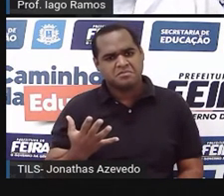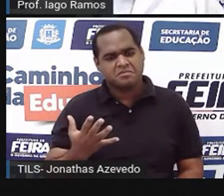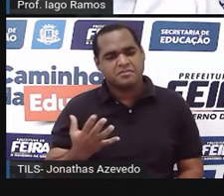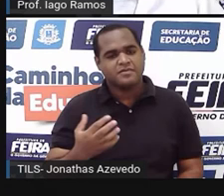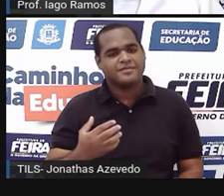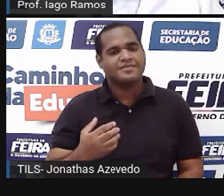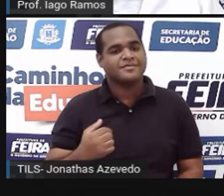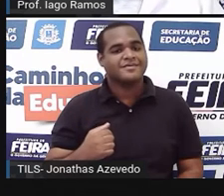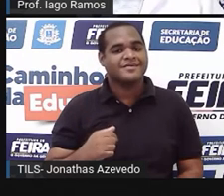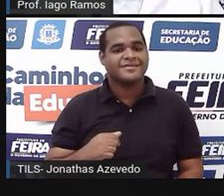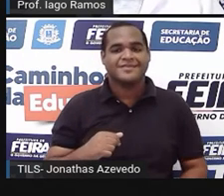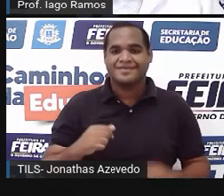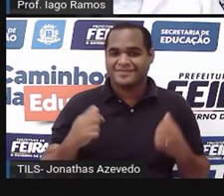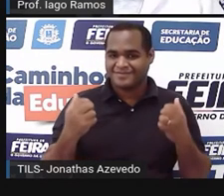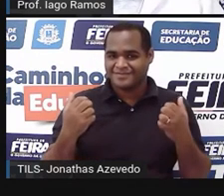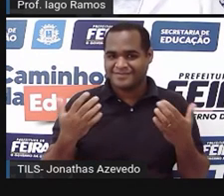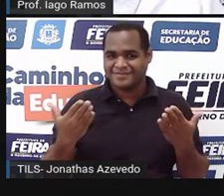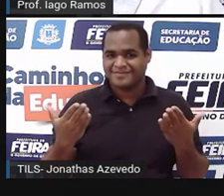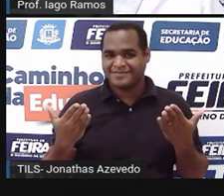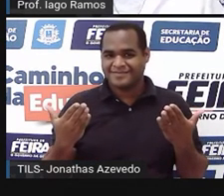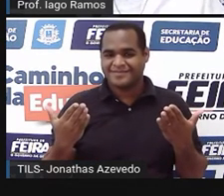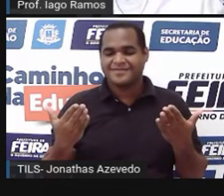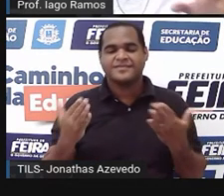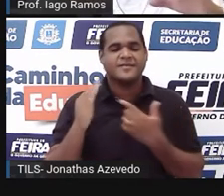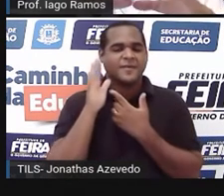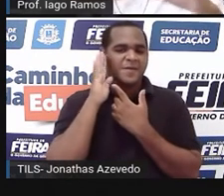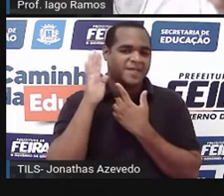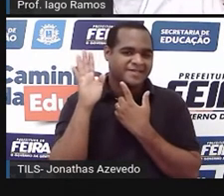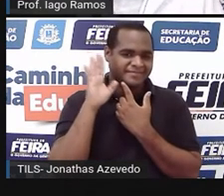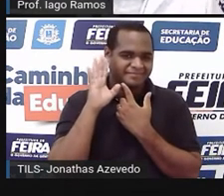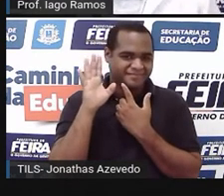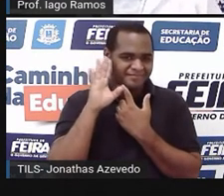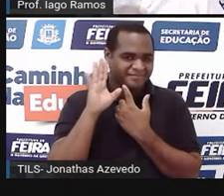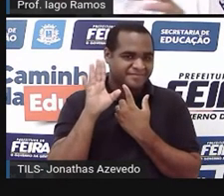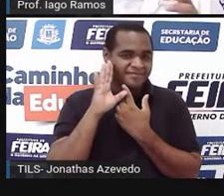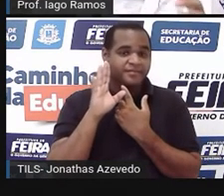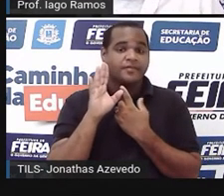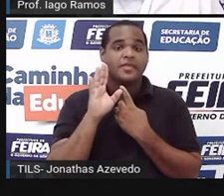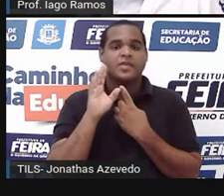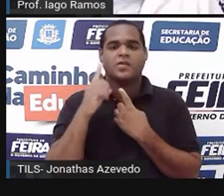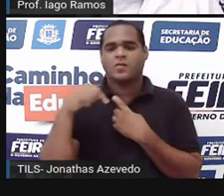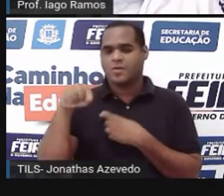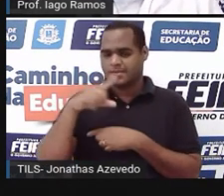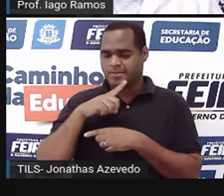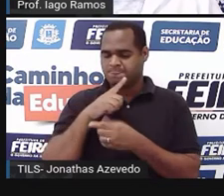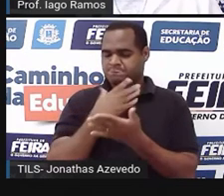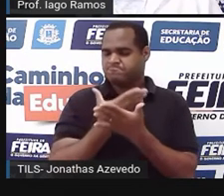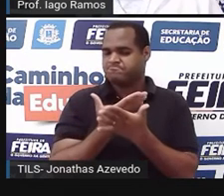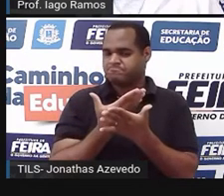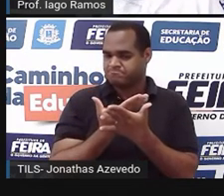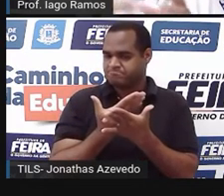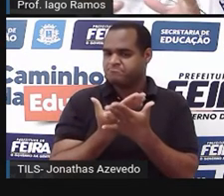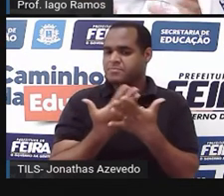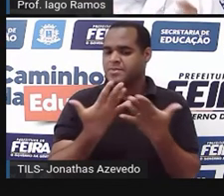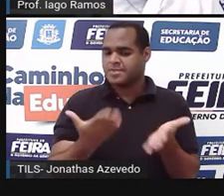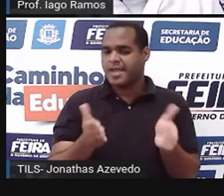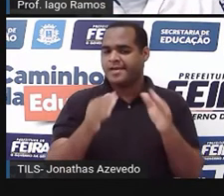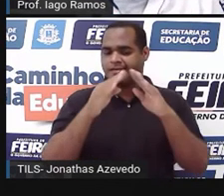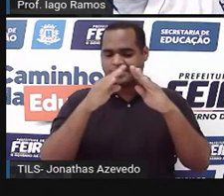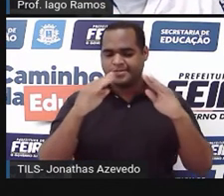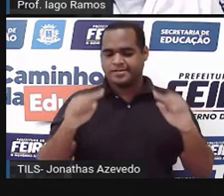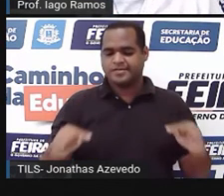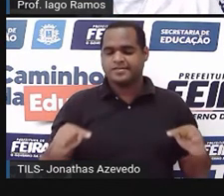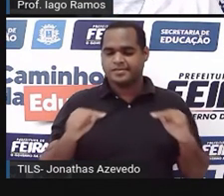deixa eu te fazer o seguinte, olha só, com base no que a gente viu até aqui agora, né, com isso que a gente